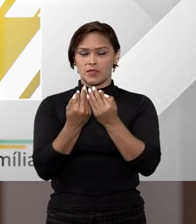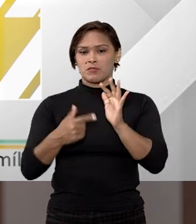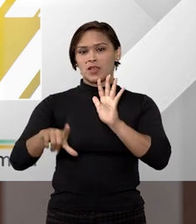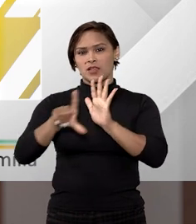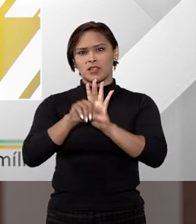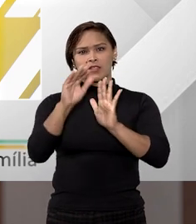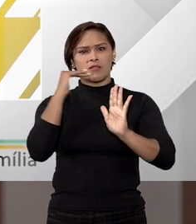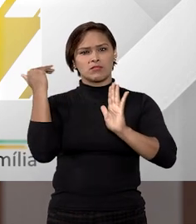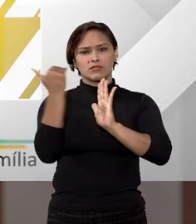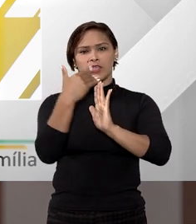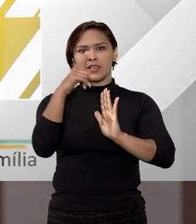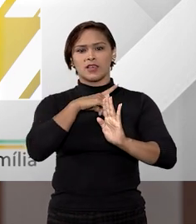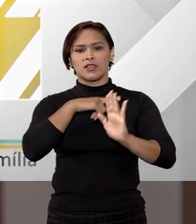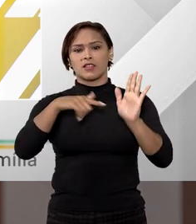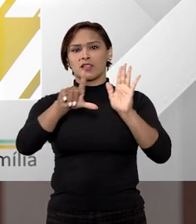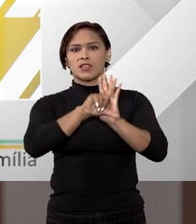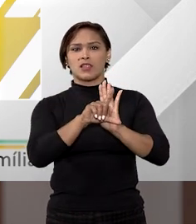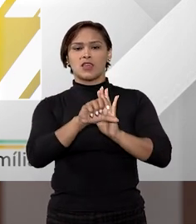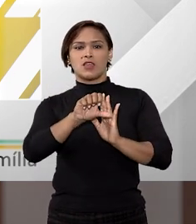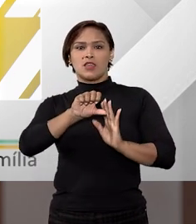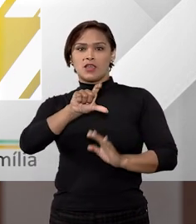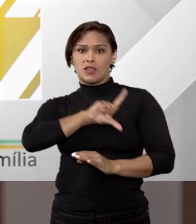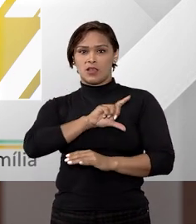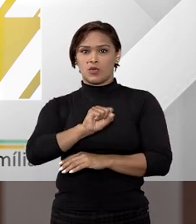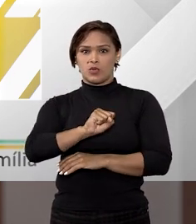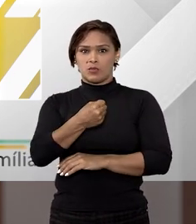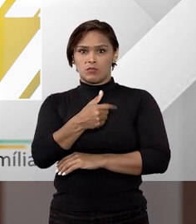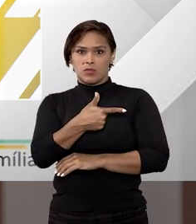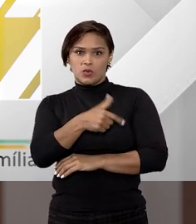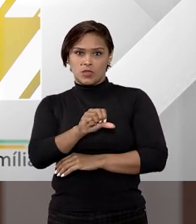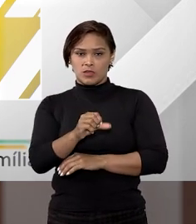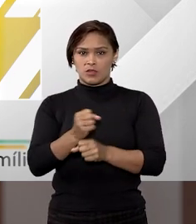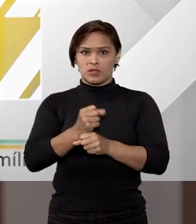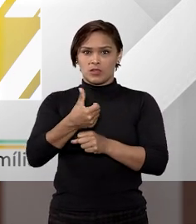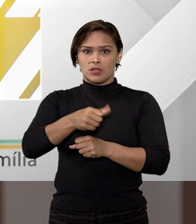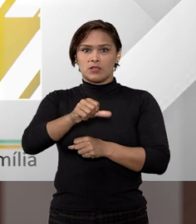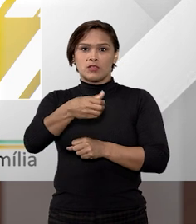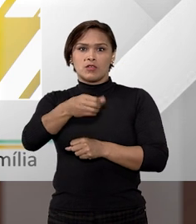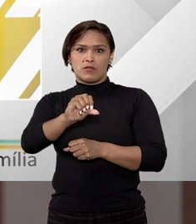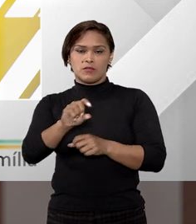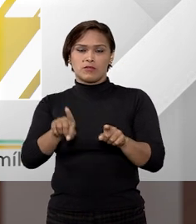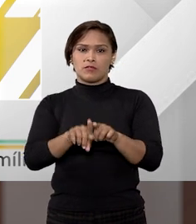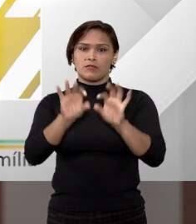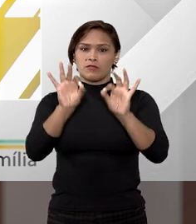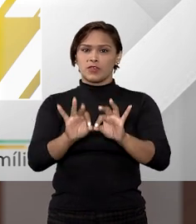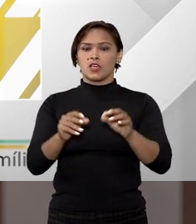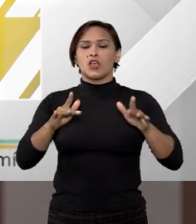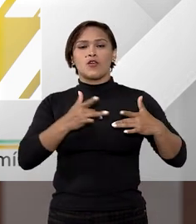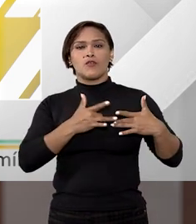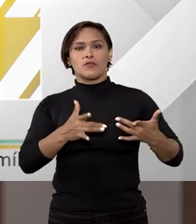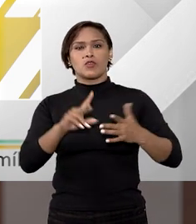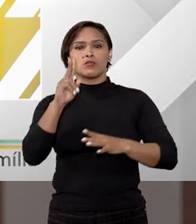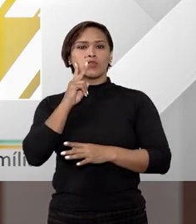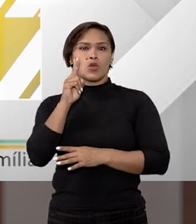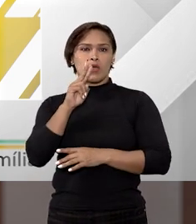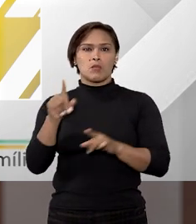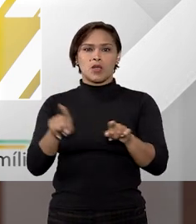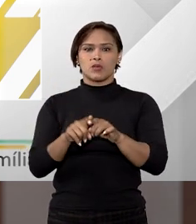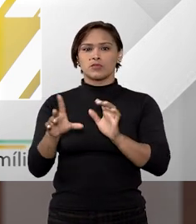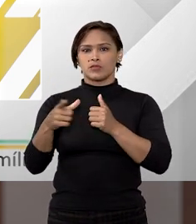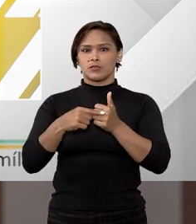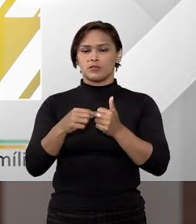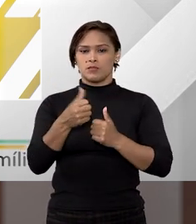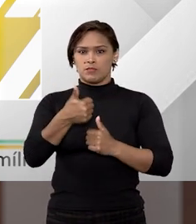obrigatório, que é aquele previsto na Lei nº 8.009, de 1990, e o voluntário ou convencional, previsto no